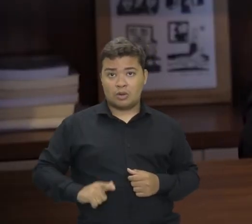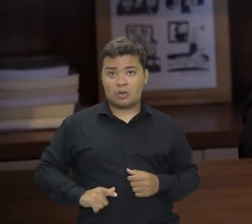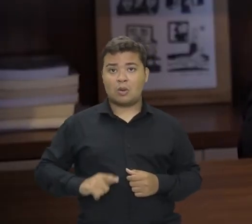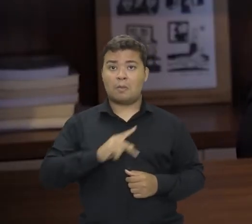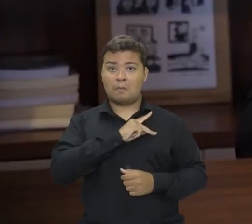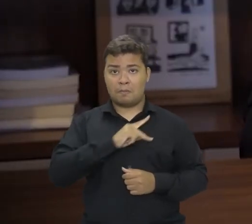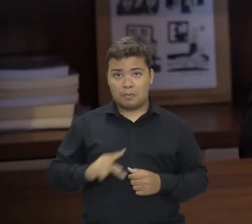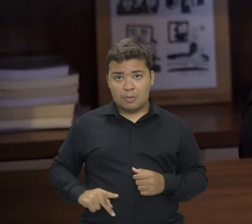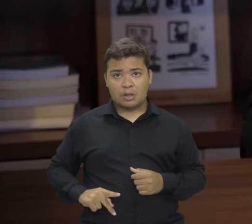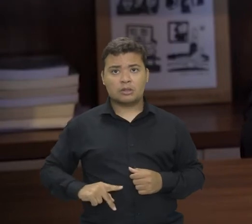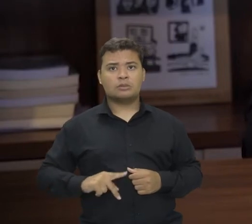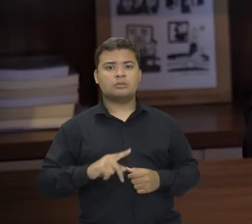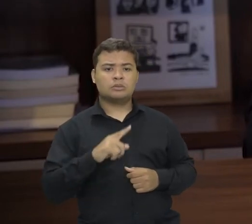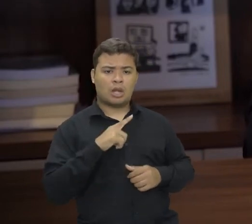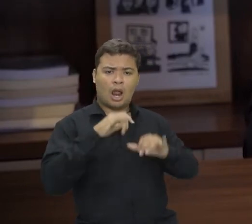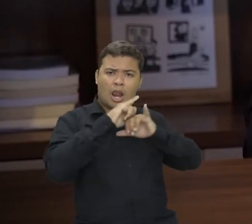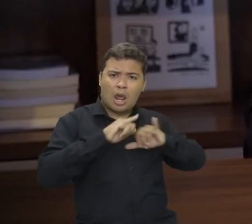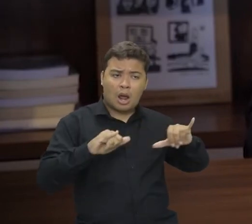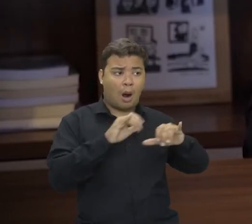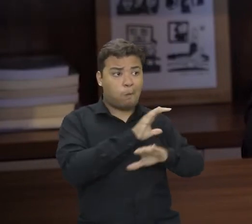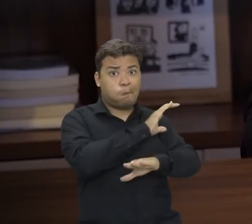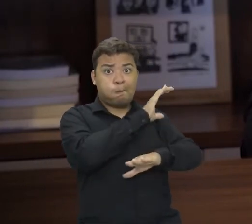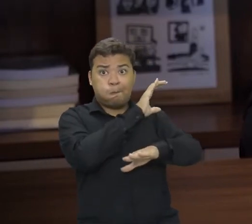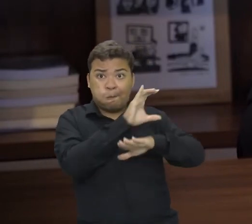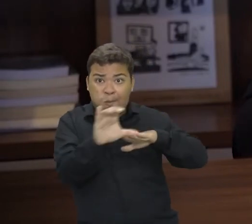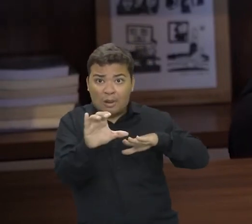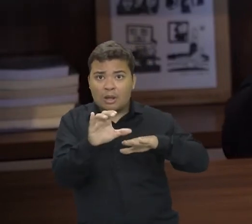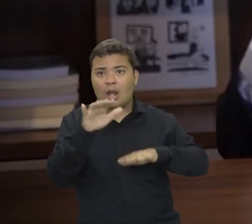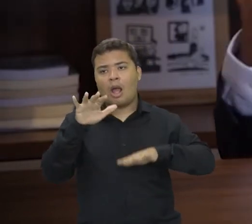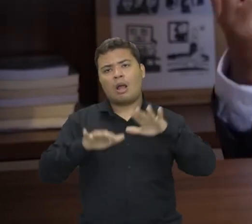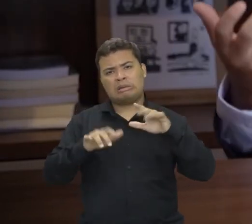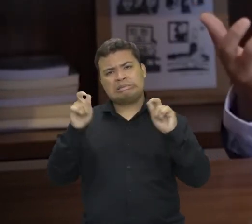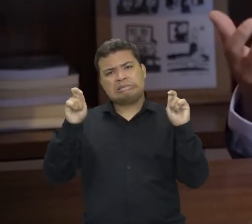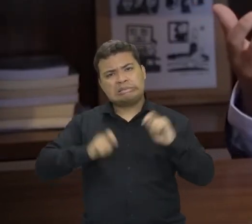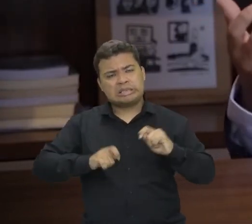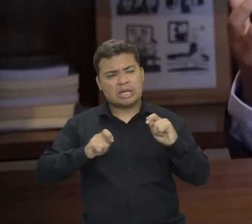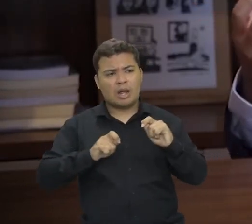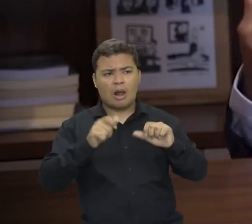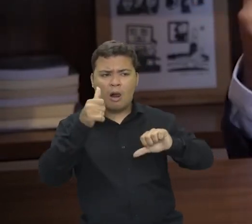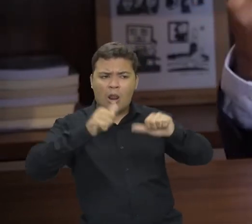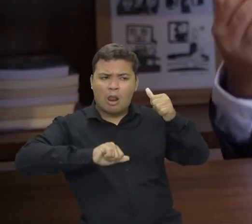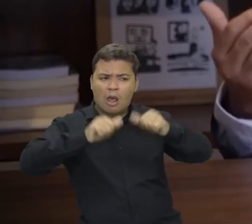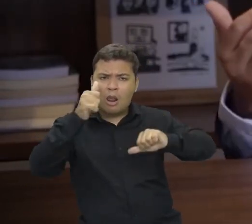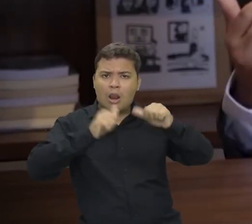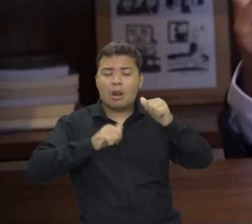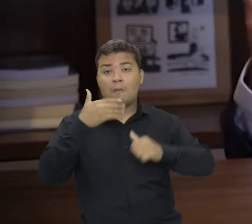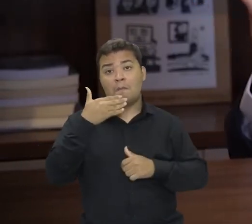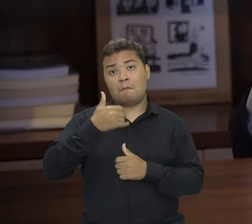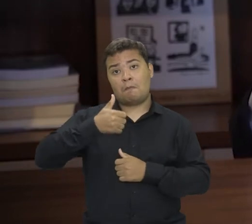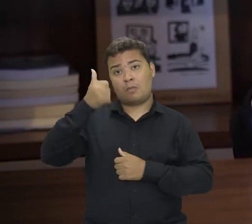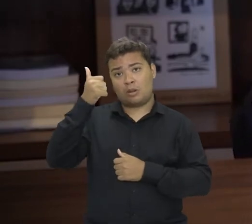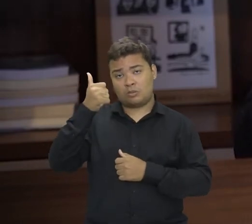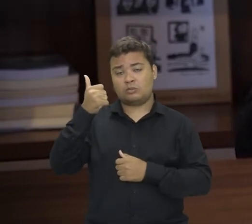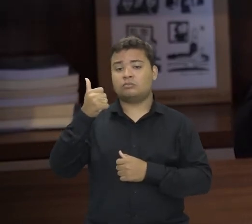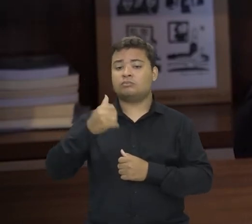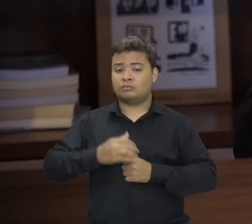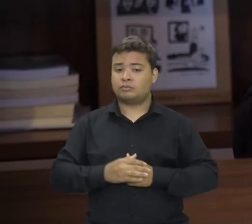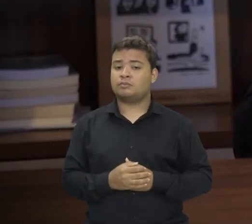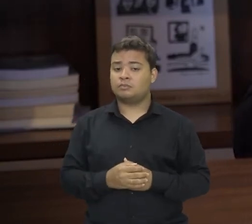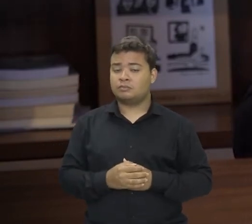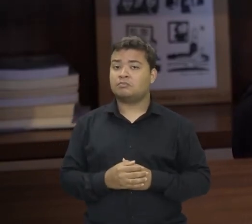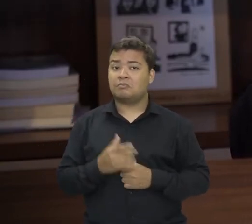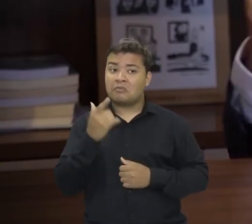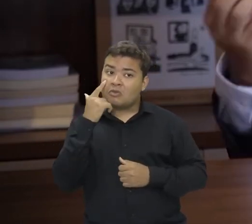república com muito mais recursos envolvidos, a gente acredita que a gente vai conseguir avaliar melhor a demanda daquilo que, de fato,